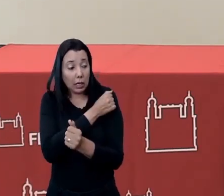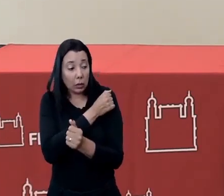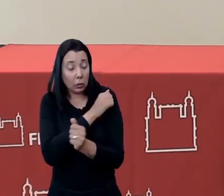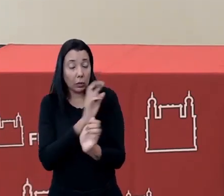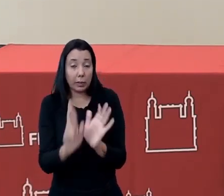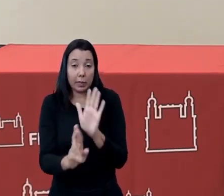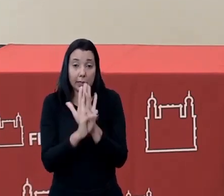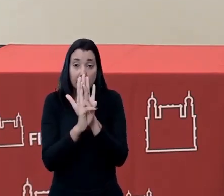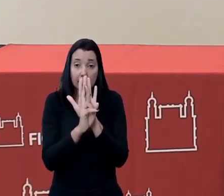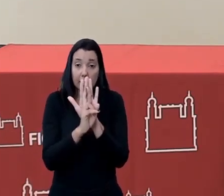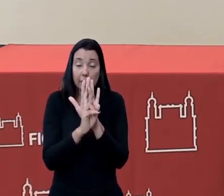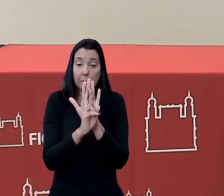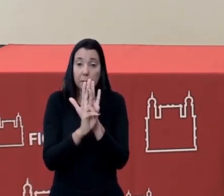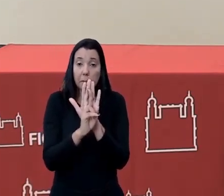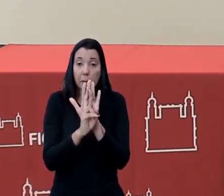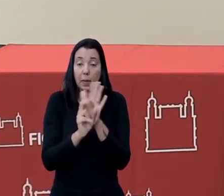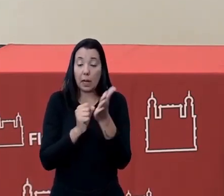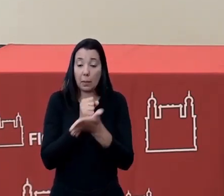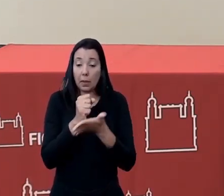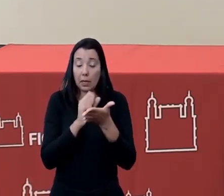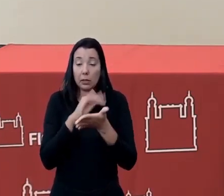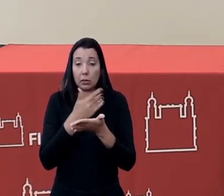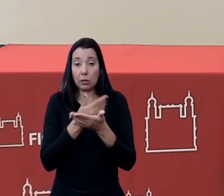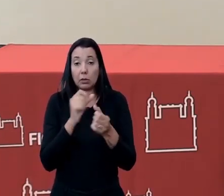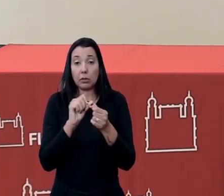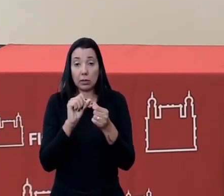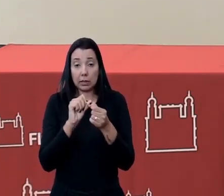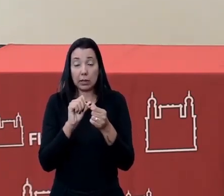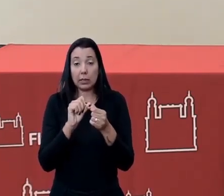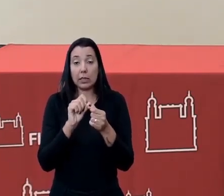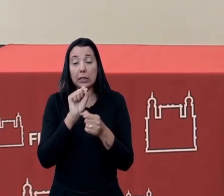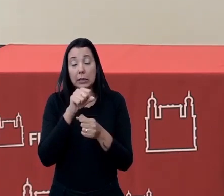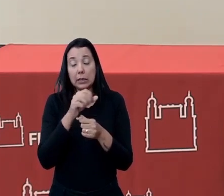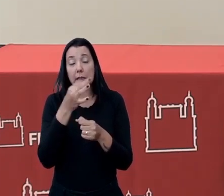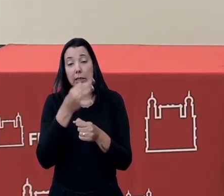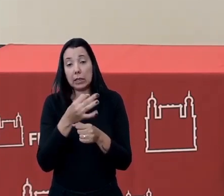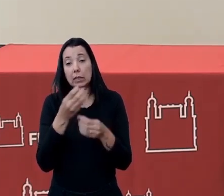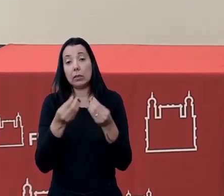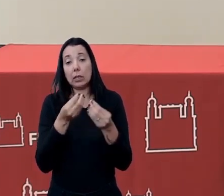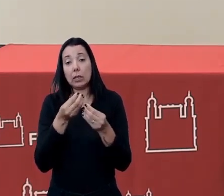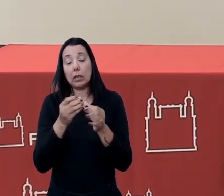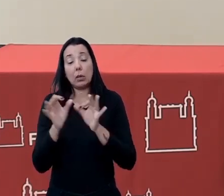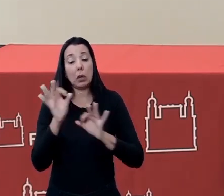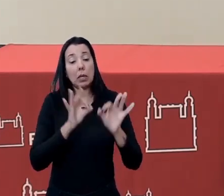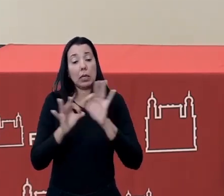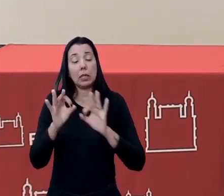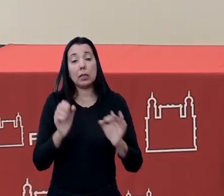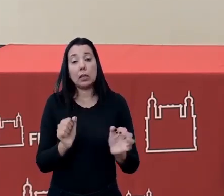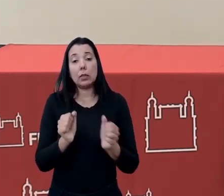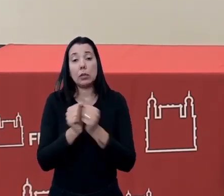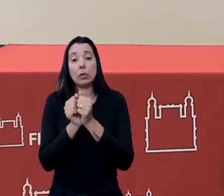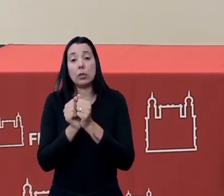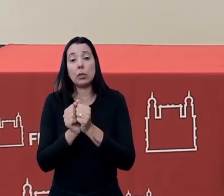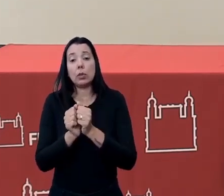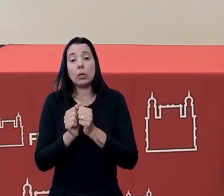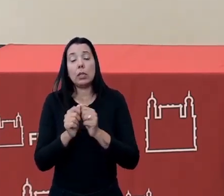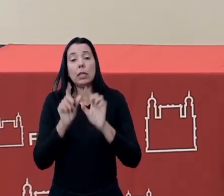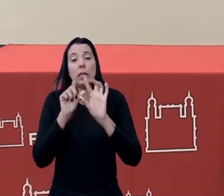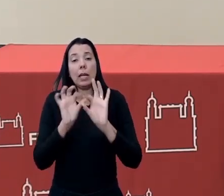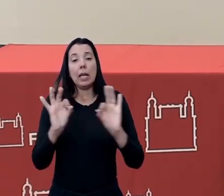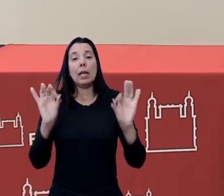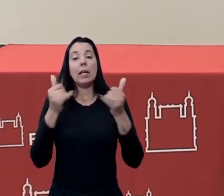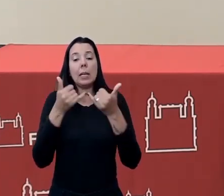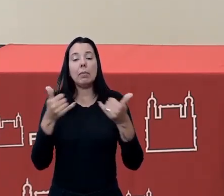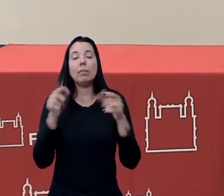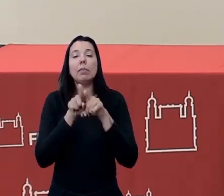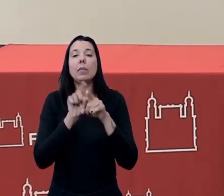representando a base do nosso fazer é exatamente quando a gente constrói junto naquela linha do que a gente